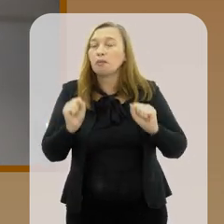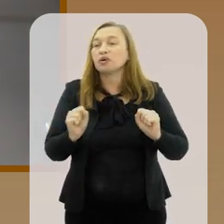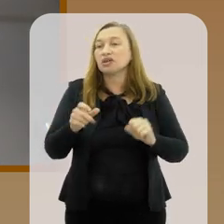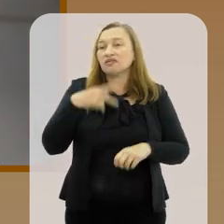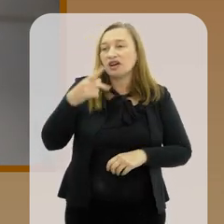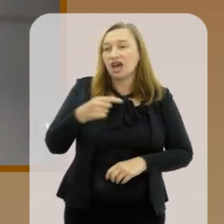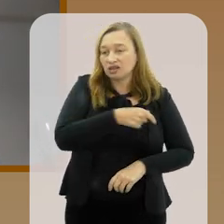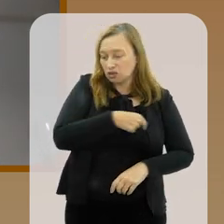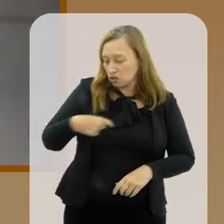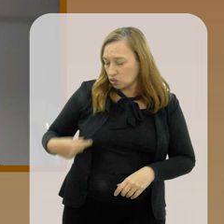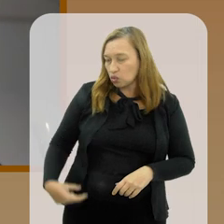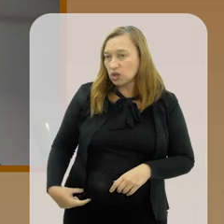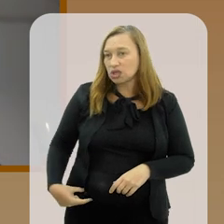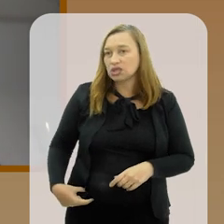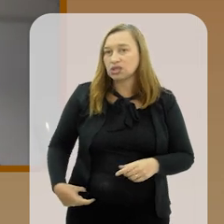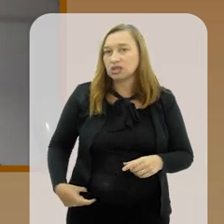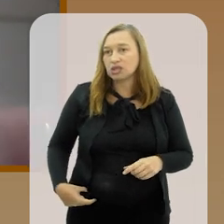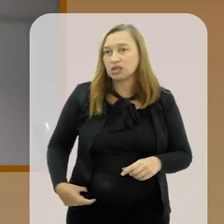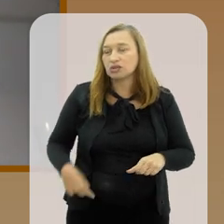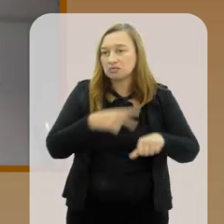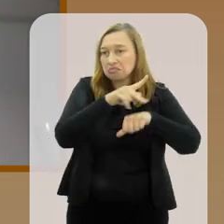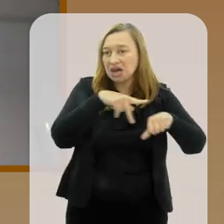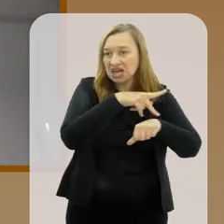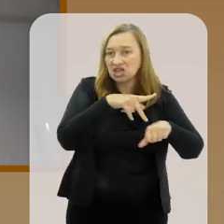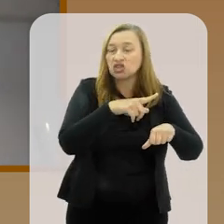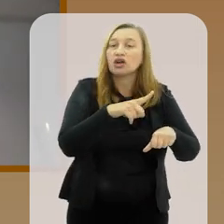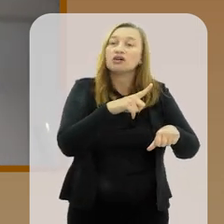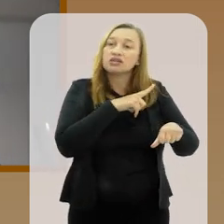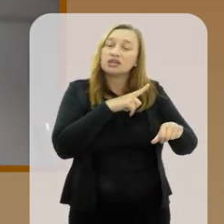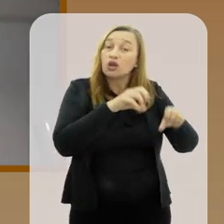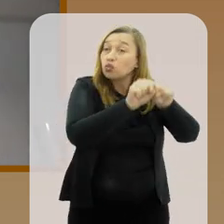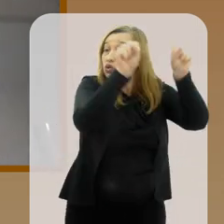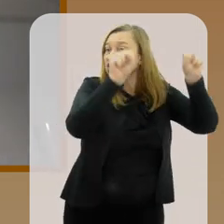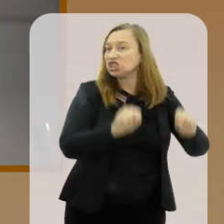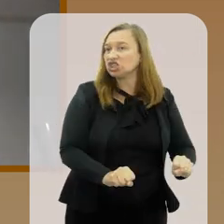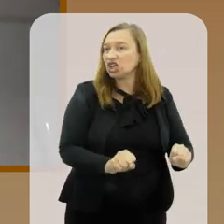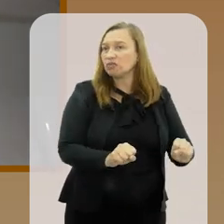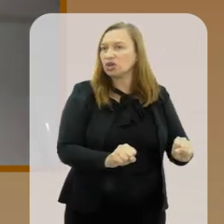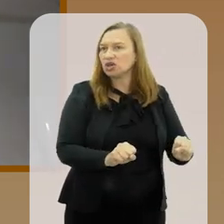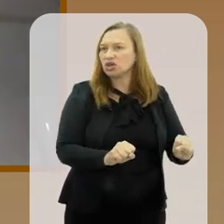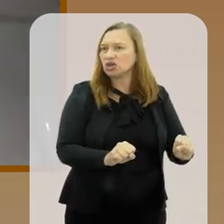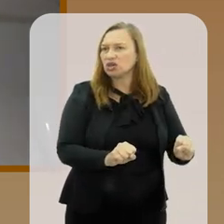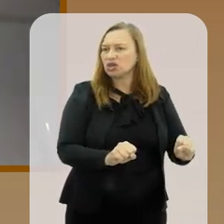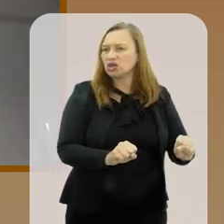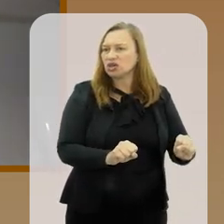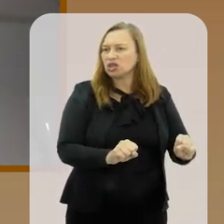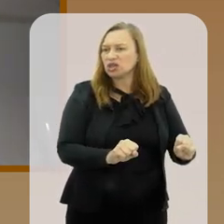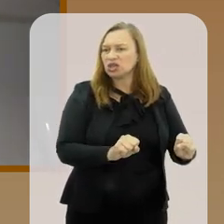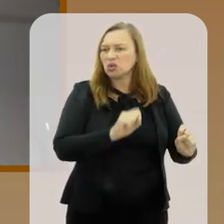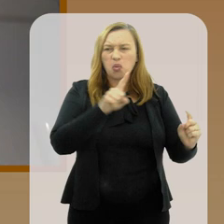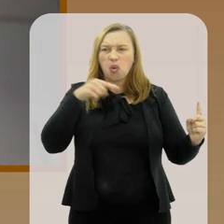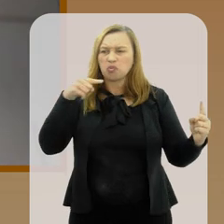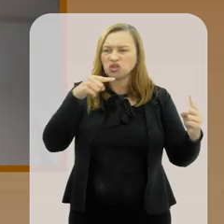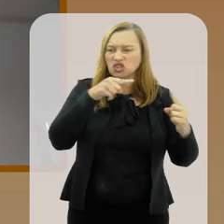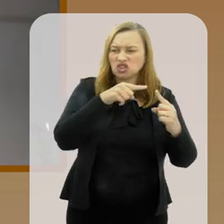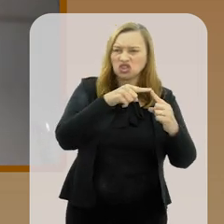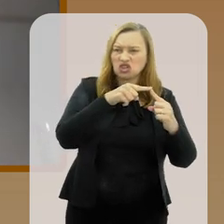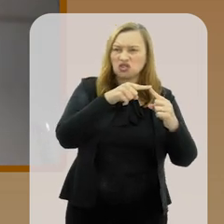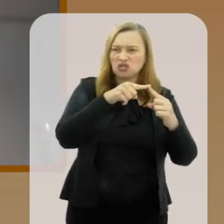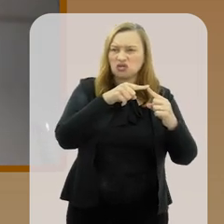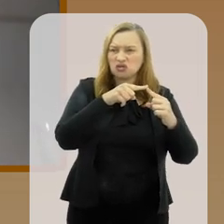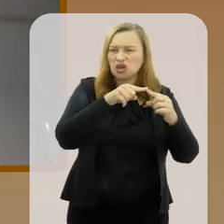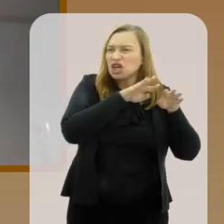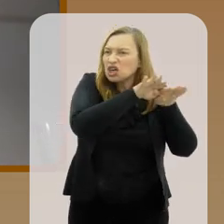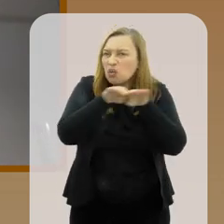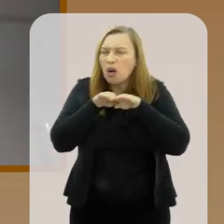aqui, por exemplo, que na Suíça você tem um sistema que não é objetivo, uma coisa muito uniforme